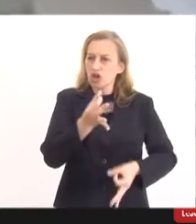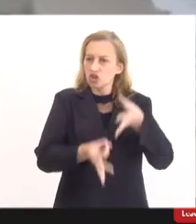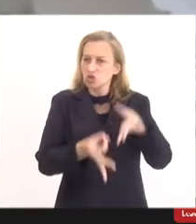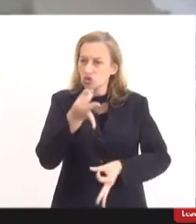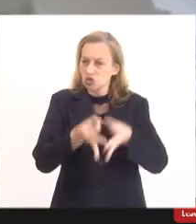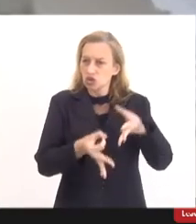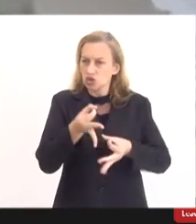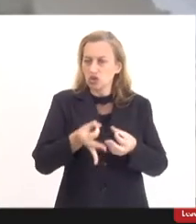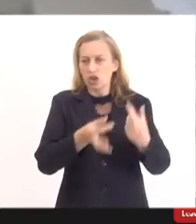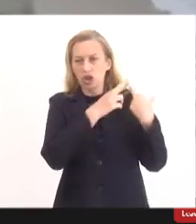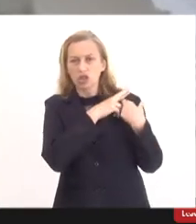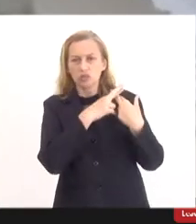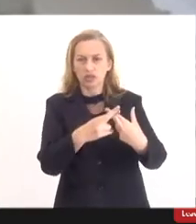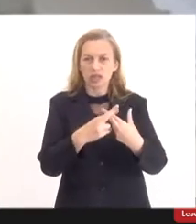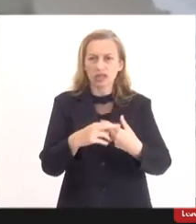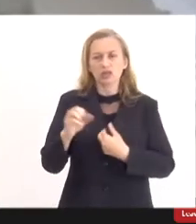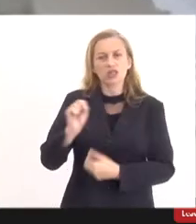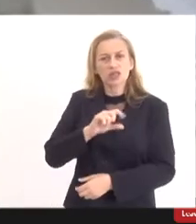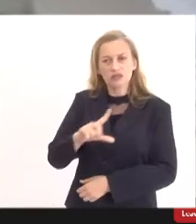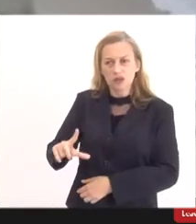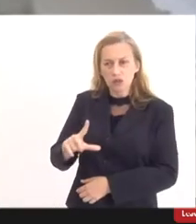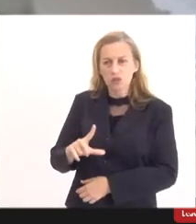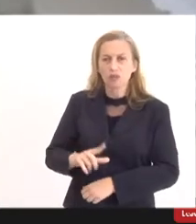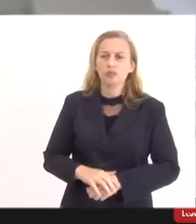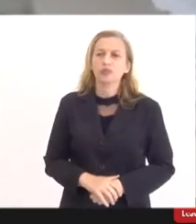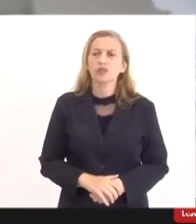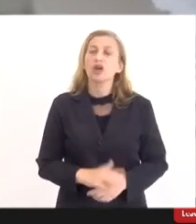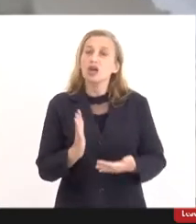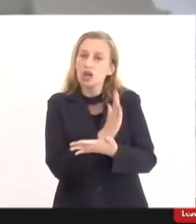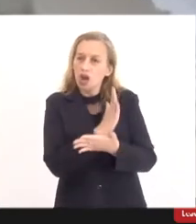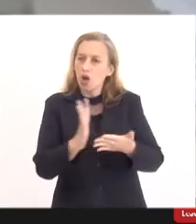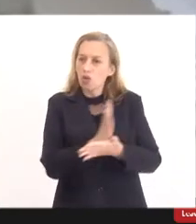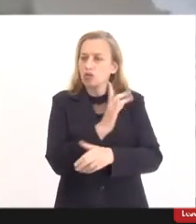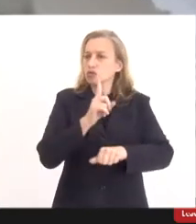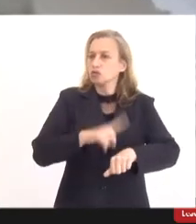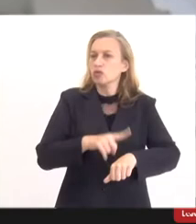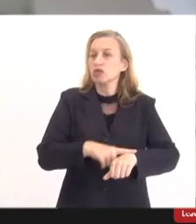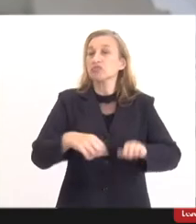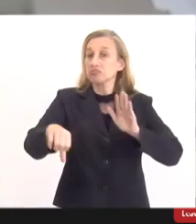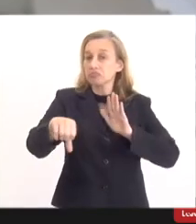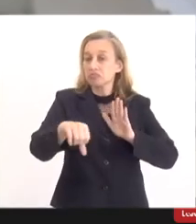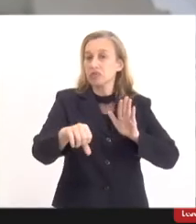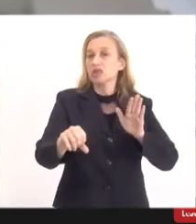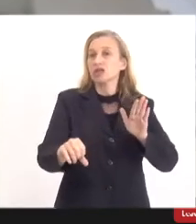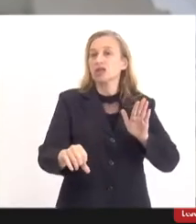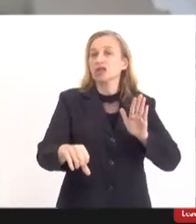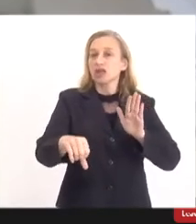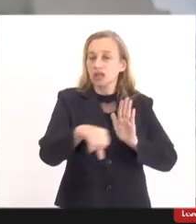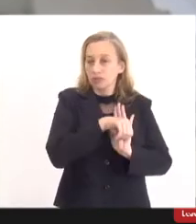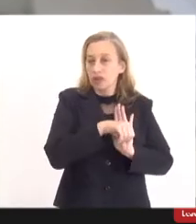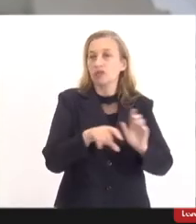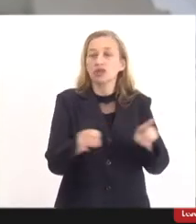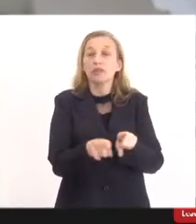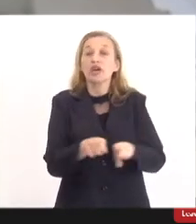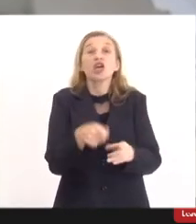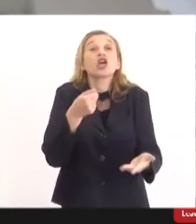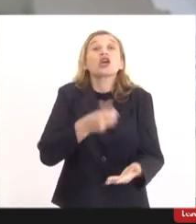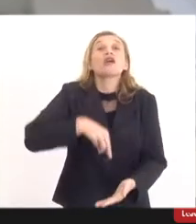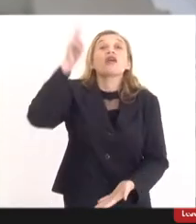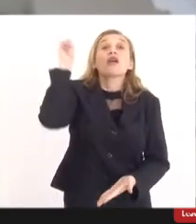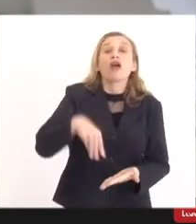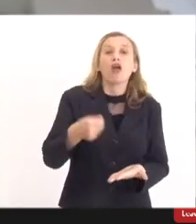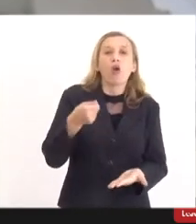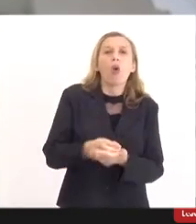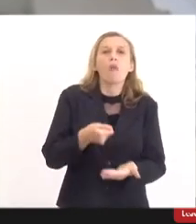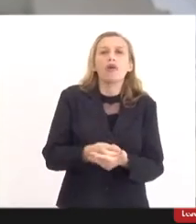responsabilização civil e em alguns casos até criminal porque quem obriga a vacinação não importa